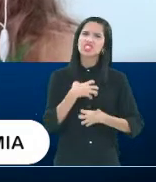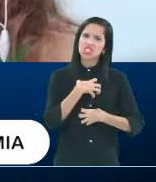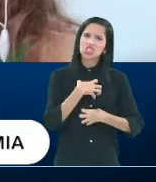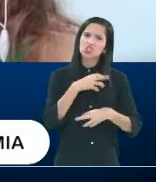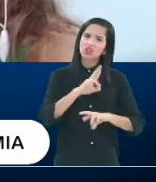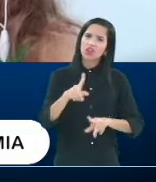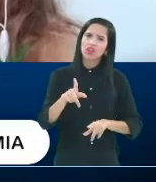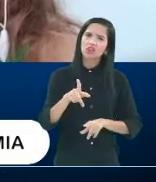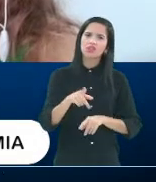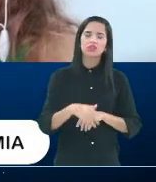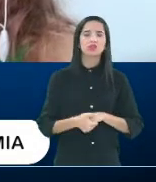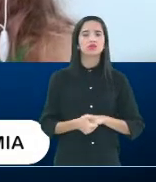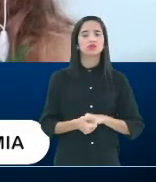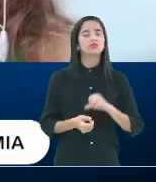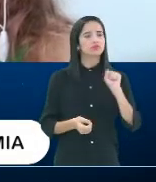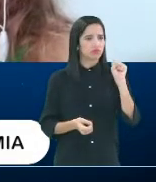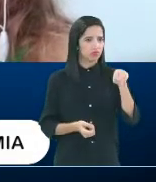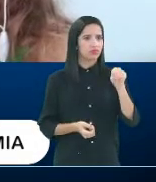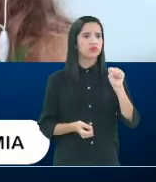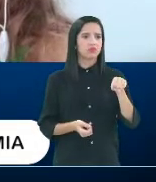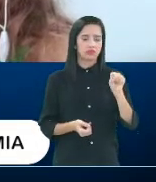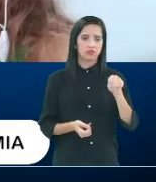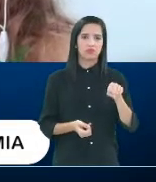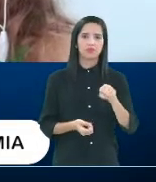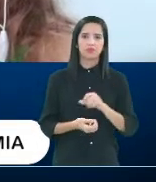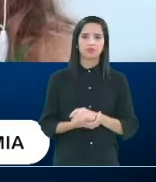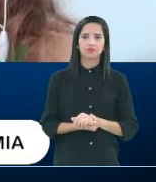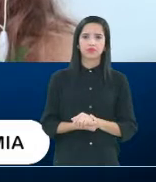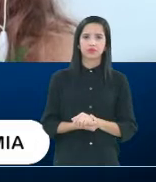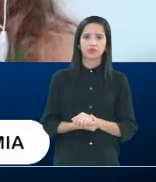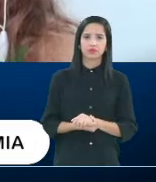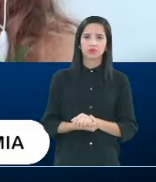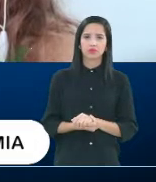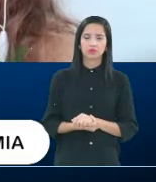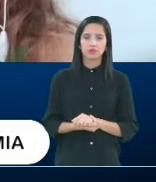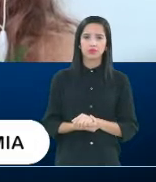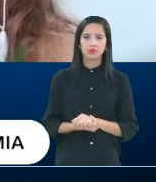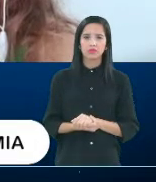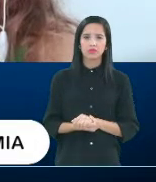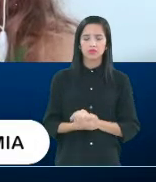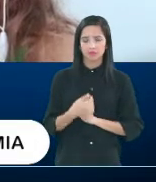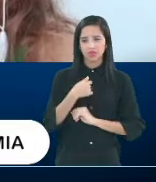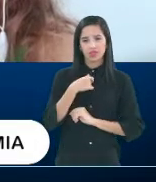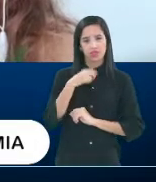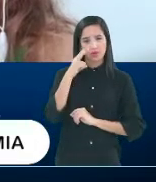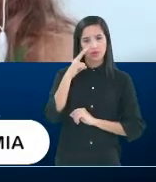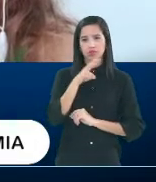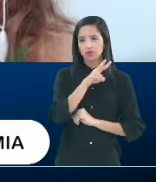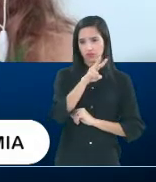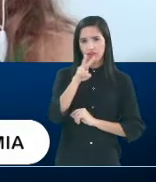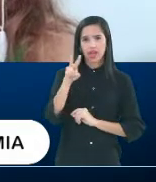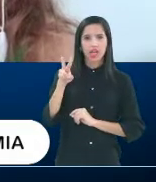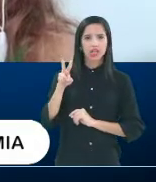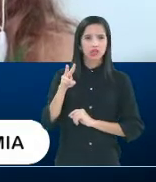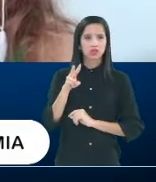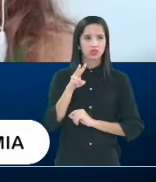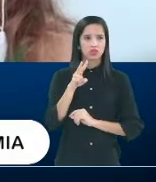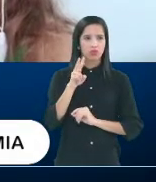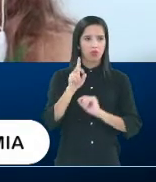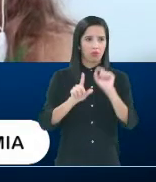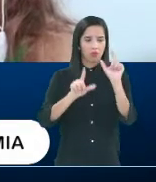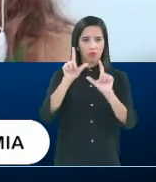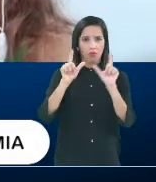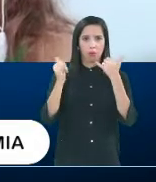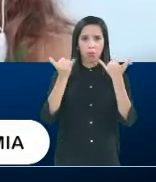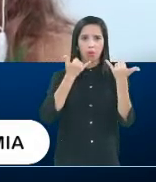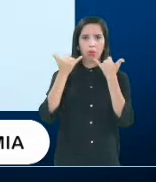Sim, o que nos resta, né? Esse perfil aí, eu tenho acompanhado as notícias, a gente precisa